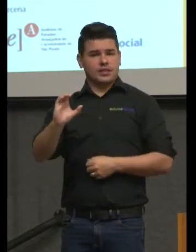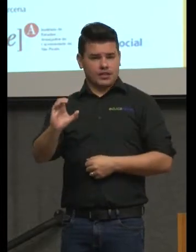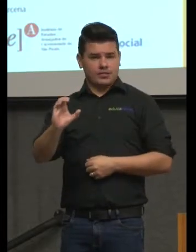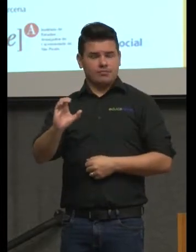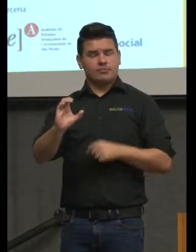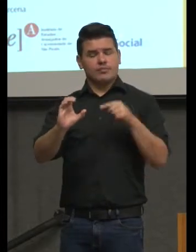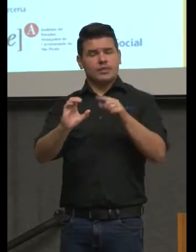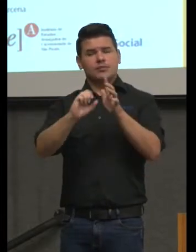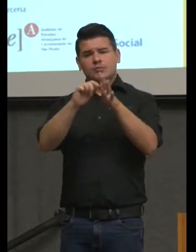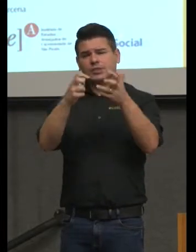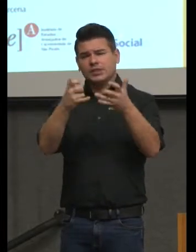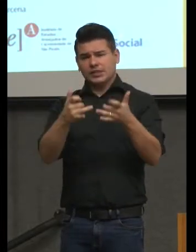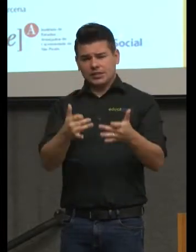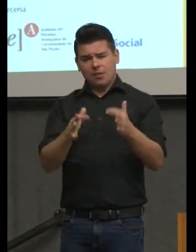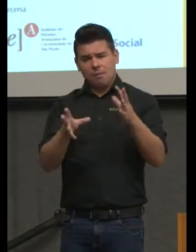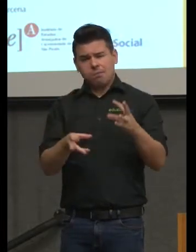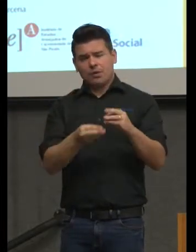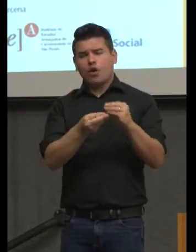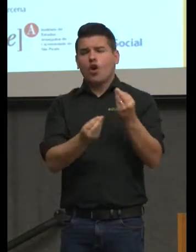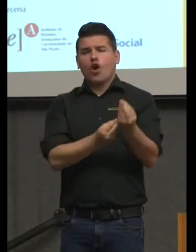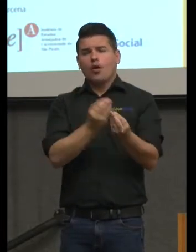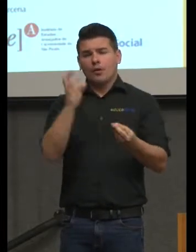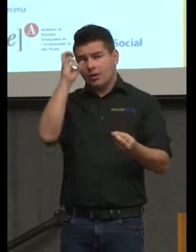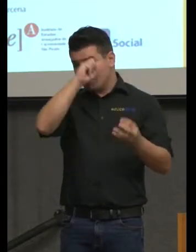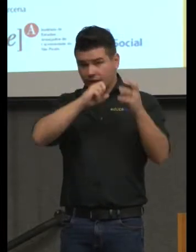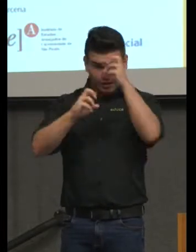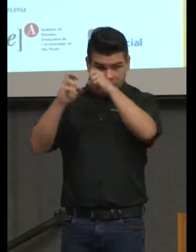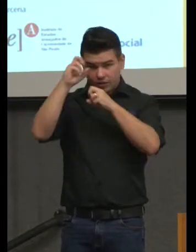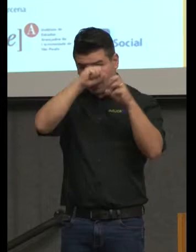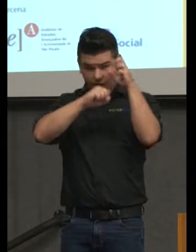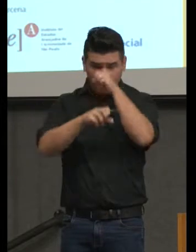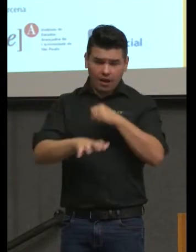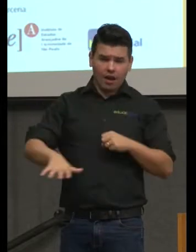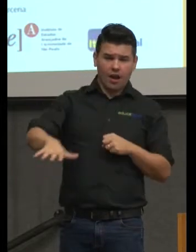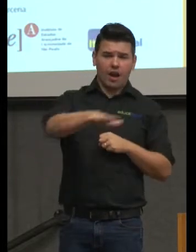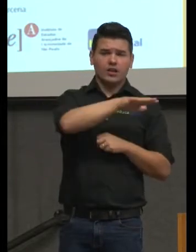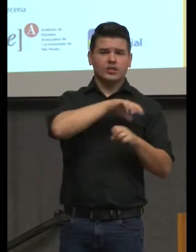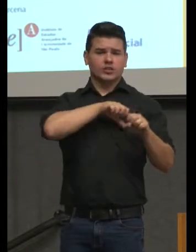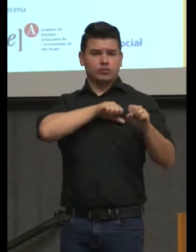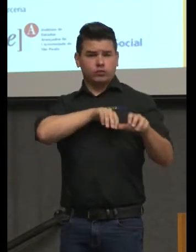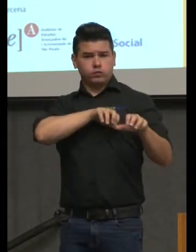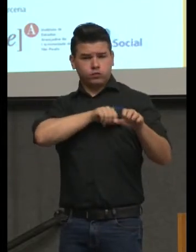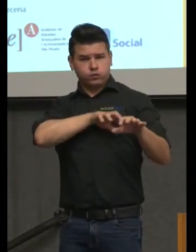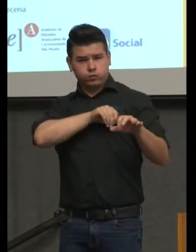dividiu o aprendizado no ensino fundamental.